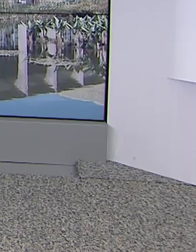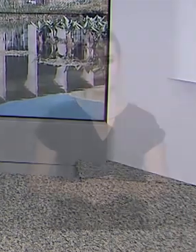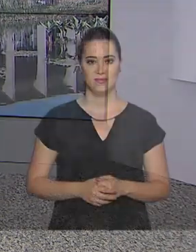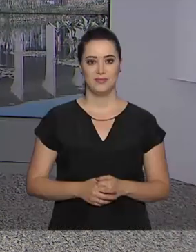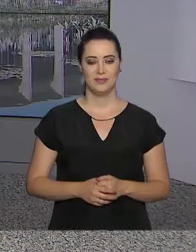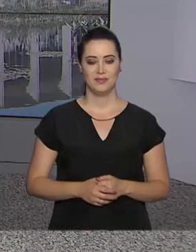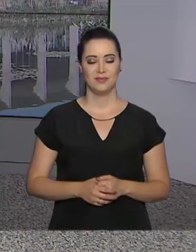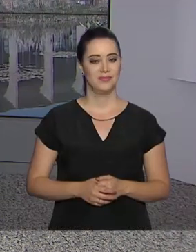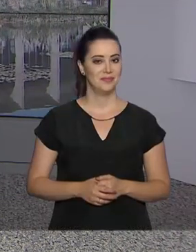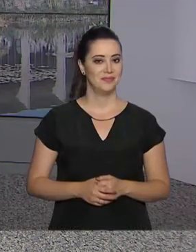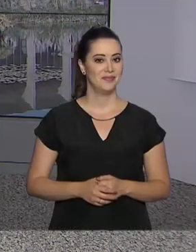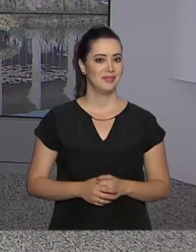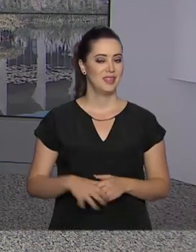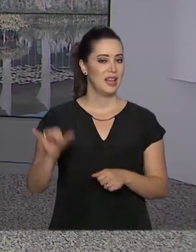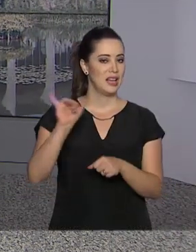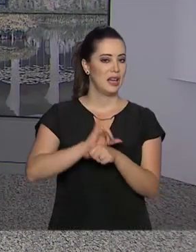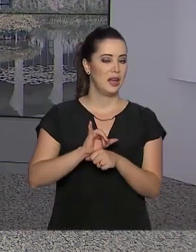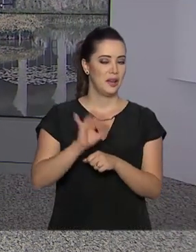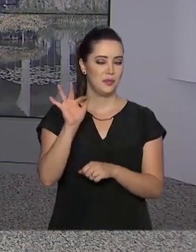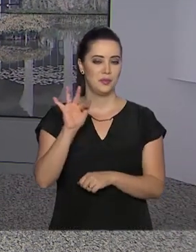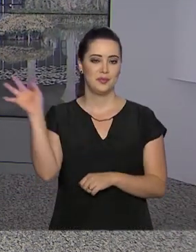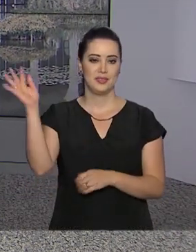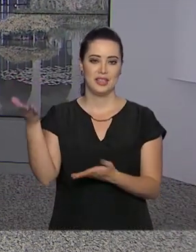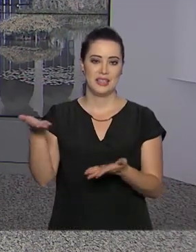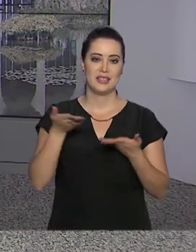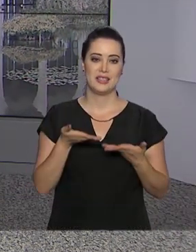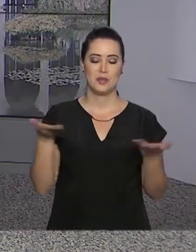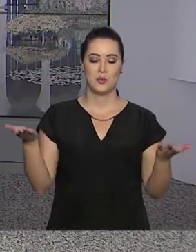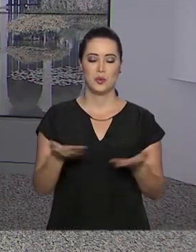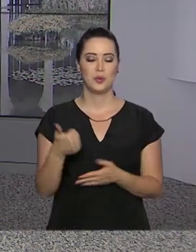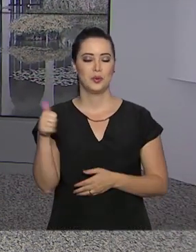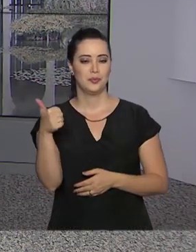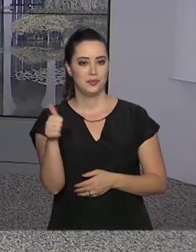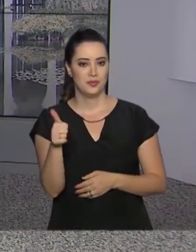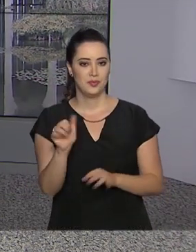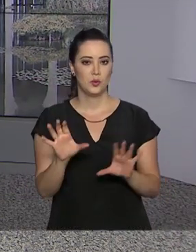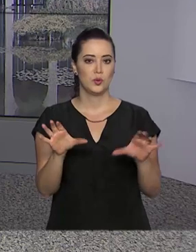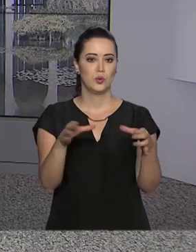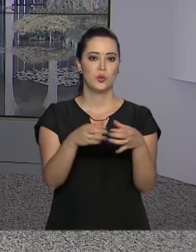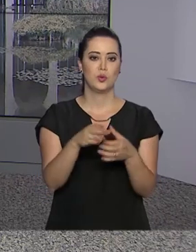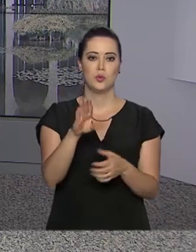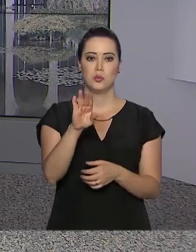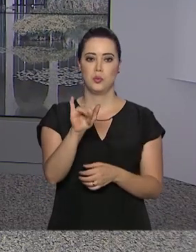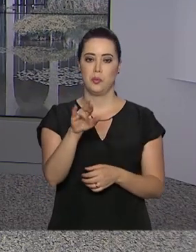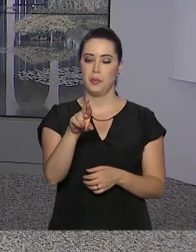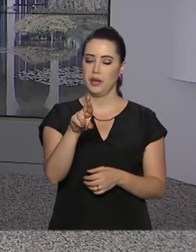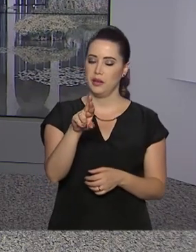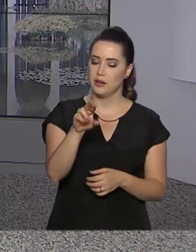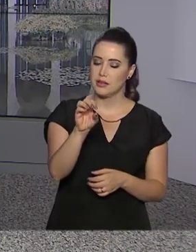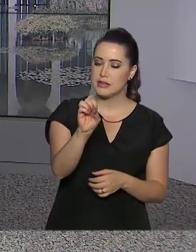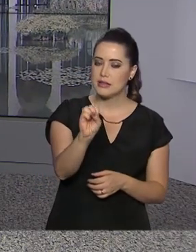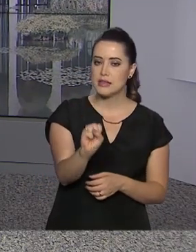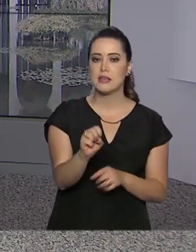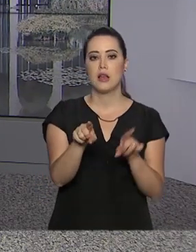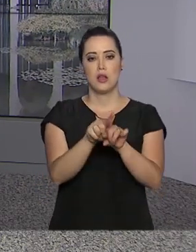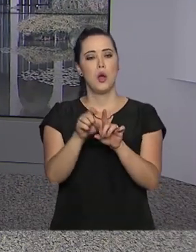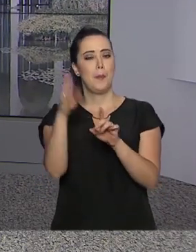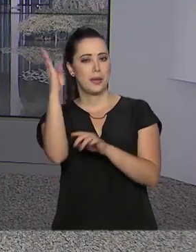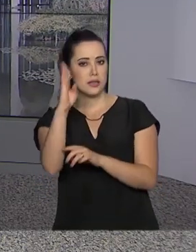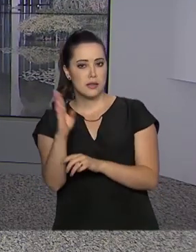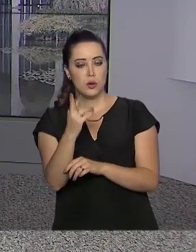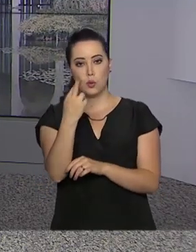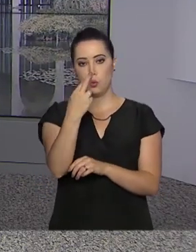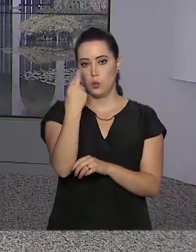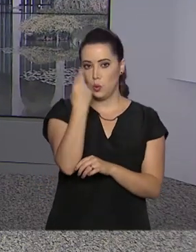A Capital Federal recebe a partir de hoje a 11ª Cúpula do BRICS, grupo que reúne Brasil, Rússia, Índia, China e